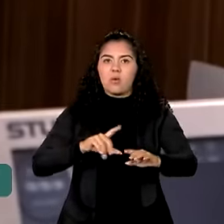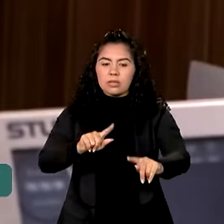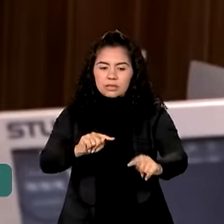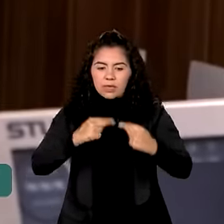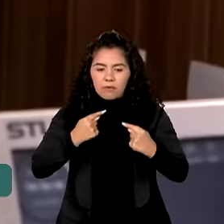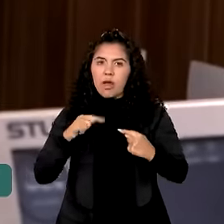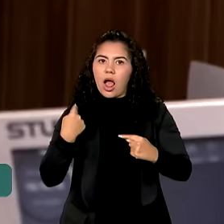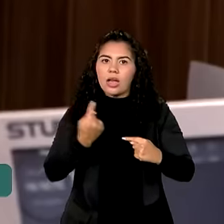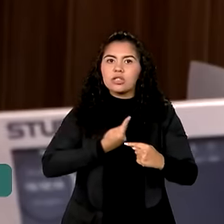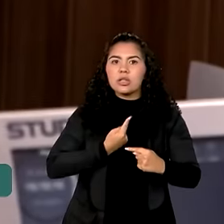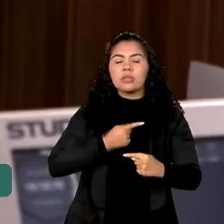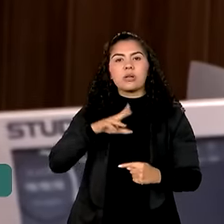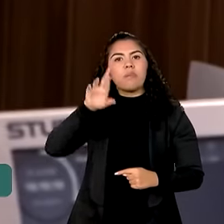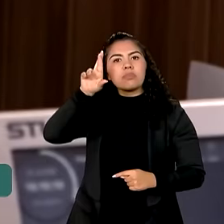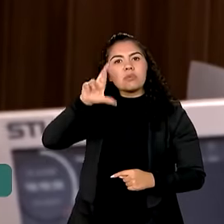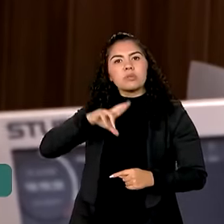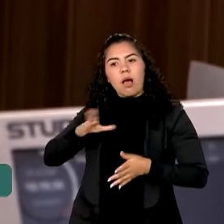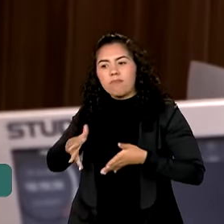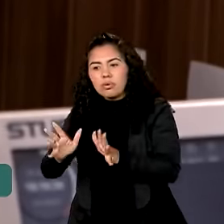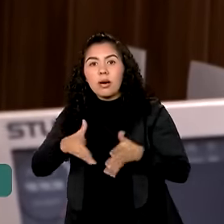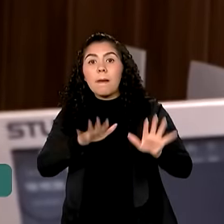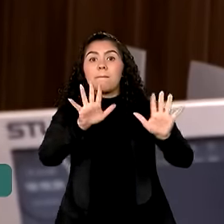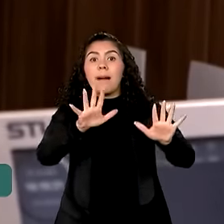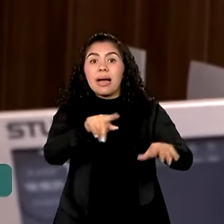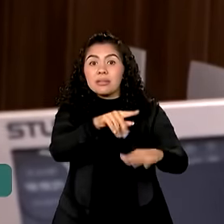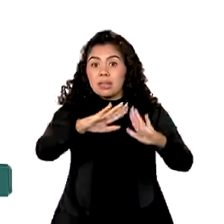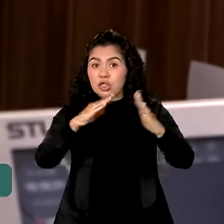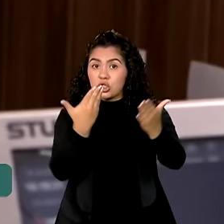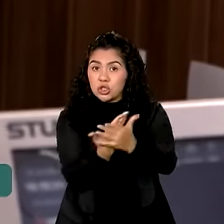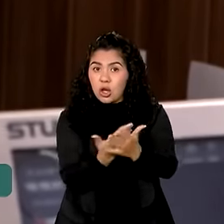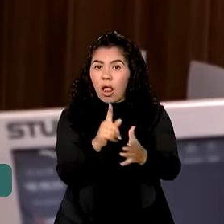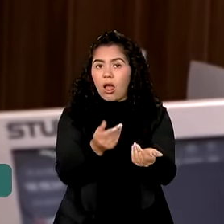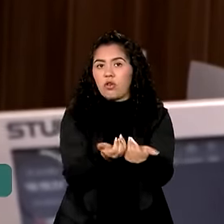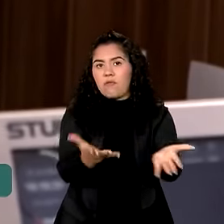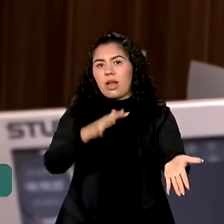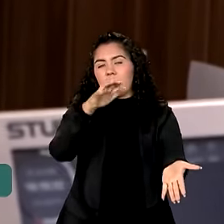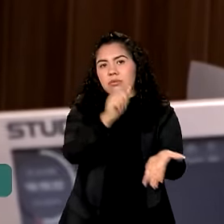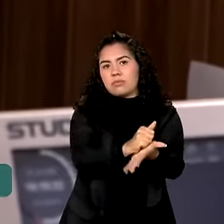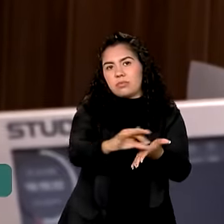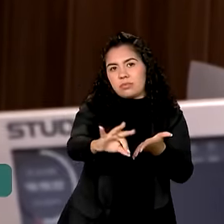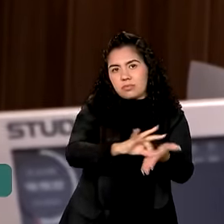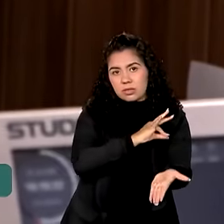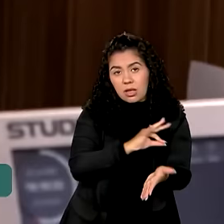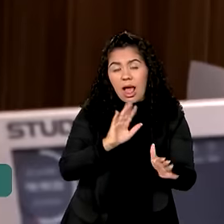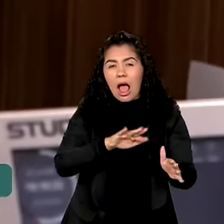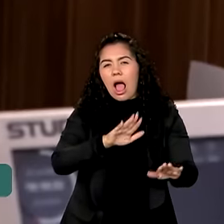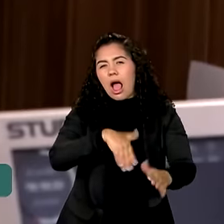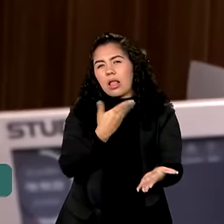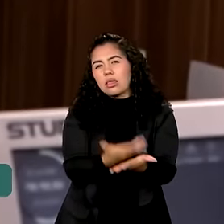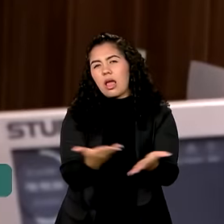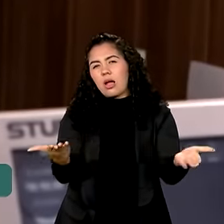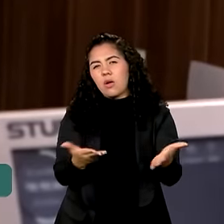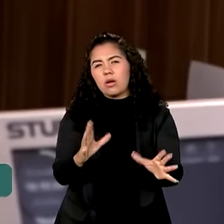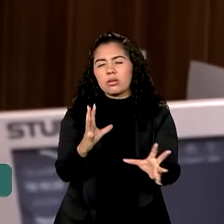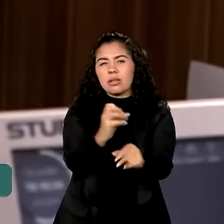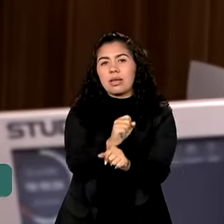coordena a política, mas quem oferta a matrícula são as redes. Até o momento, nós temos 3